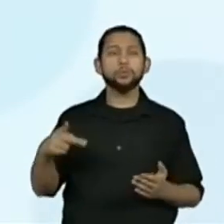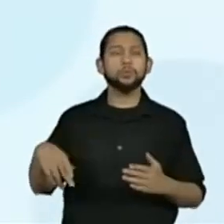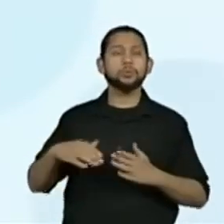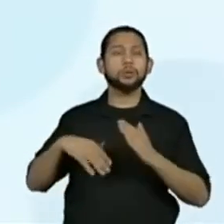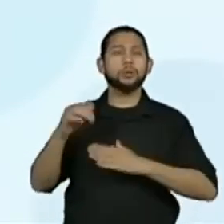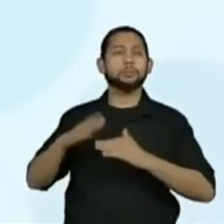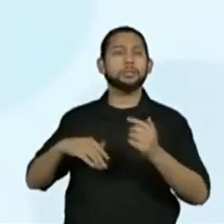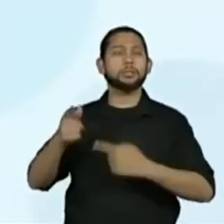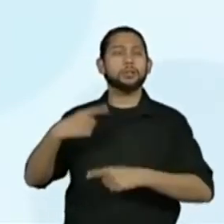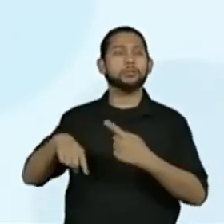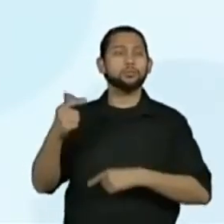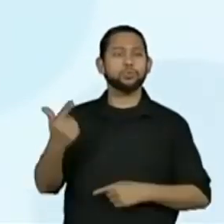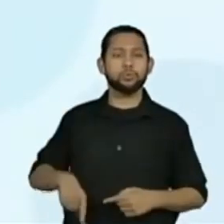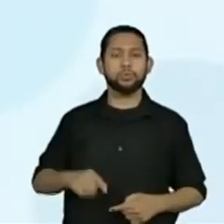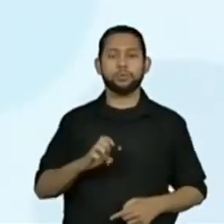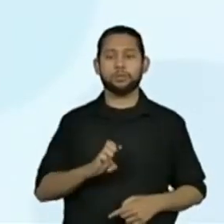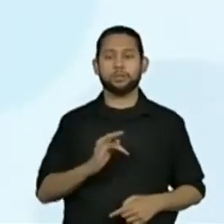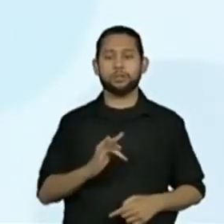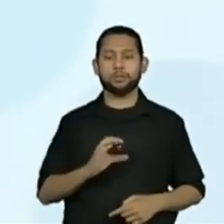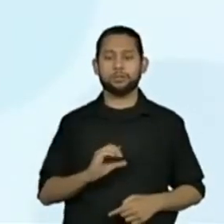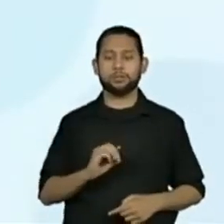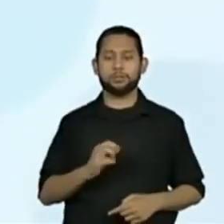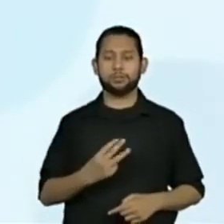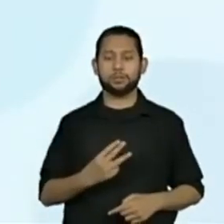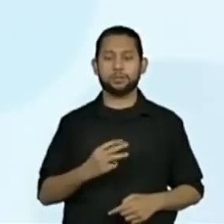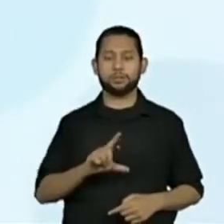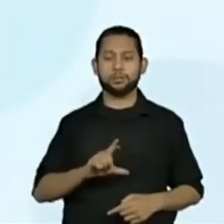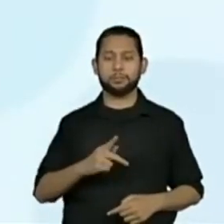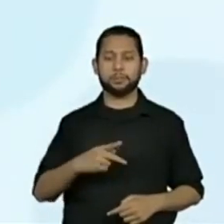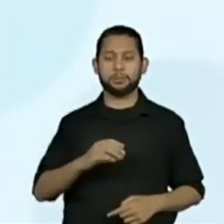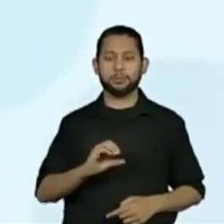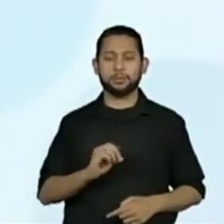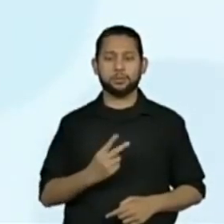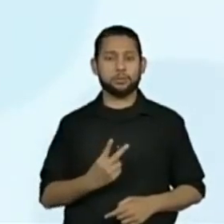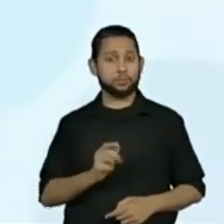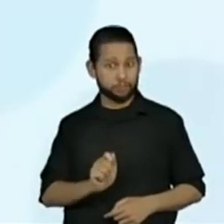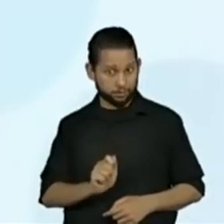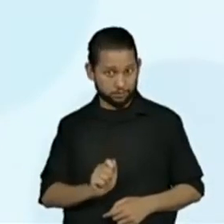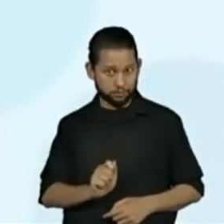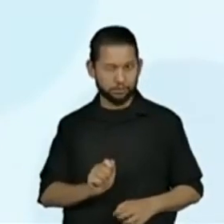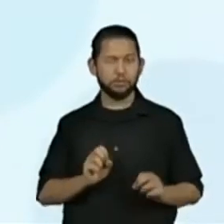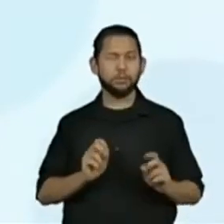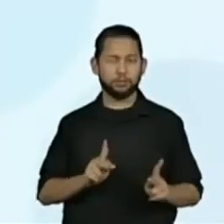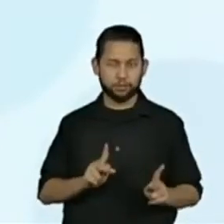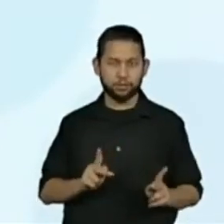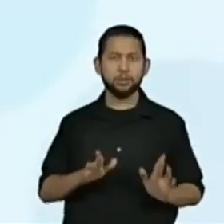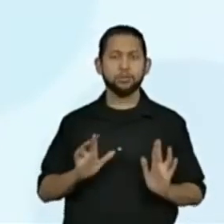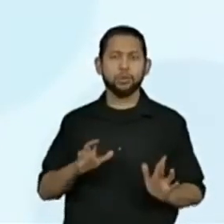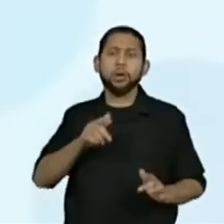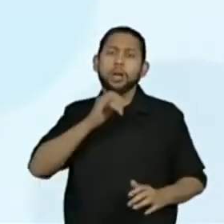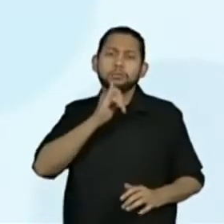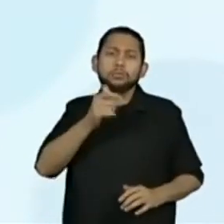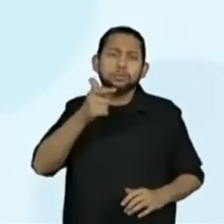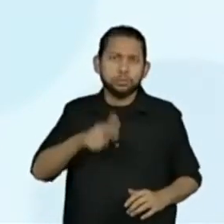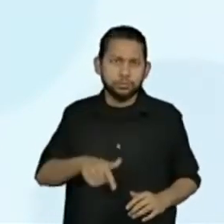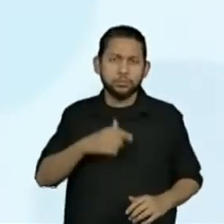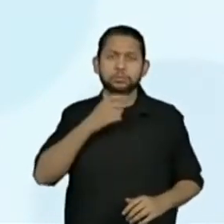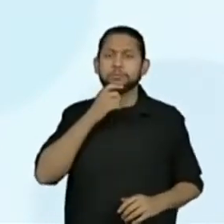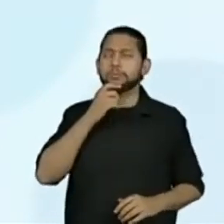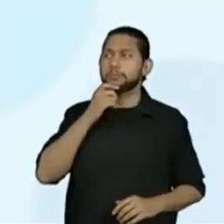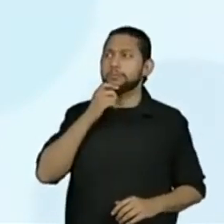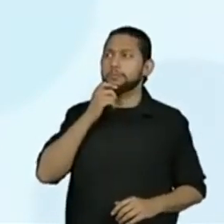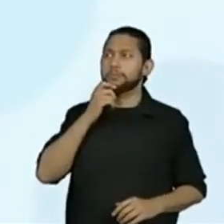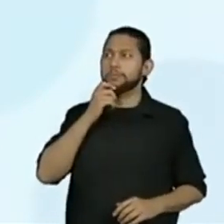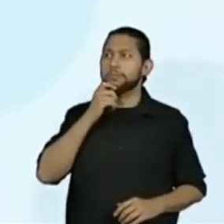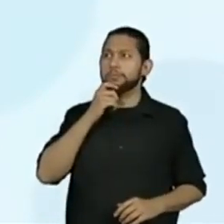EF03LP02A. Então, peço o auxílio aí dos professores para propagar a habilidade da aula